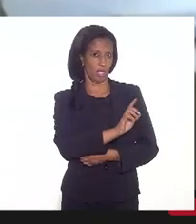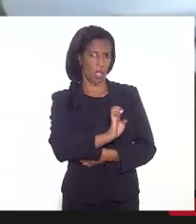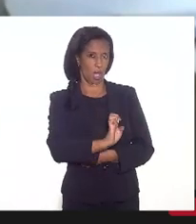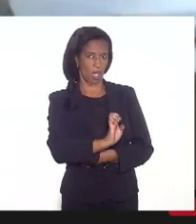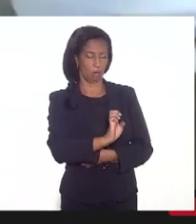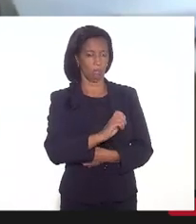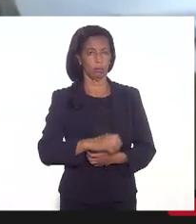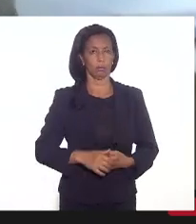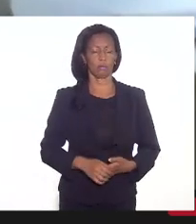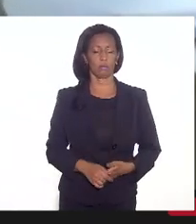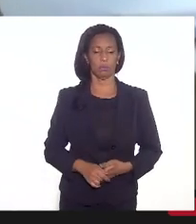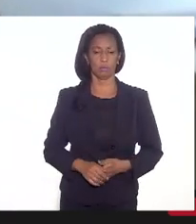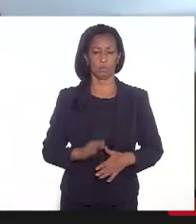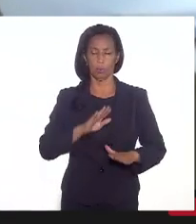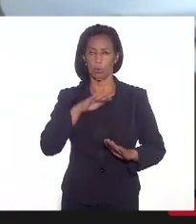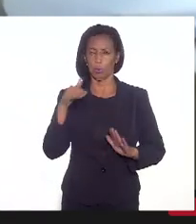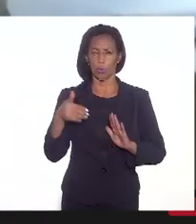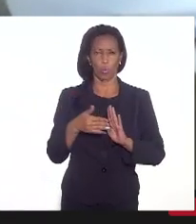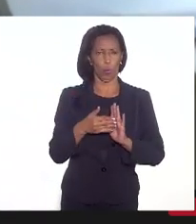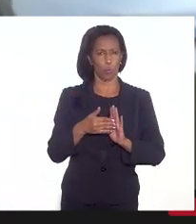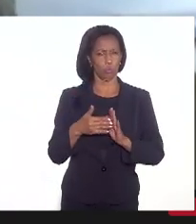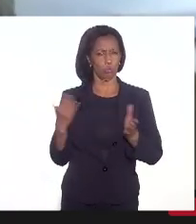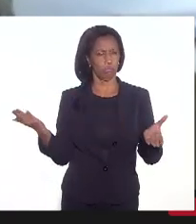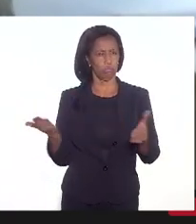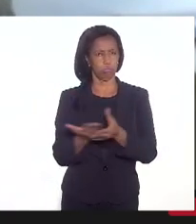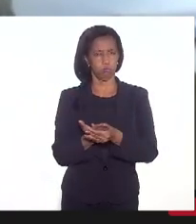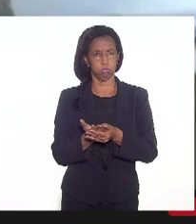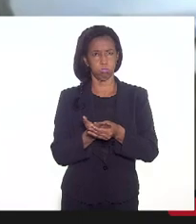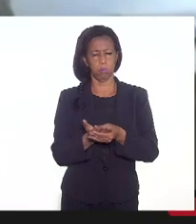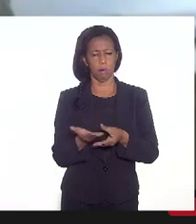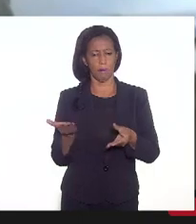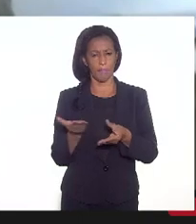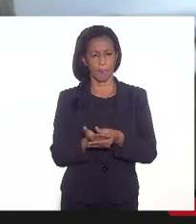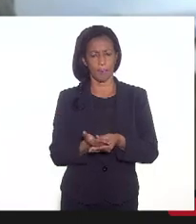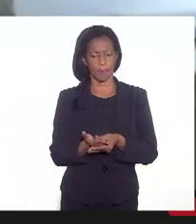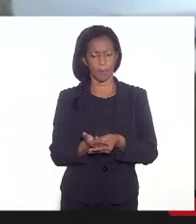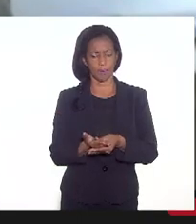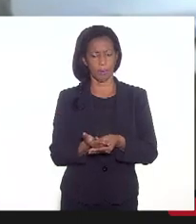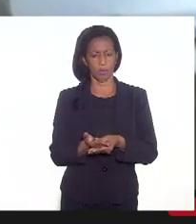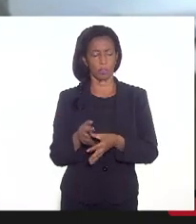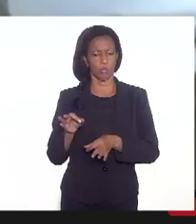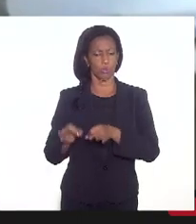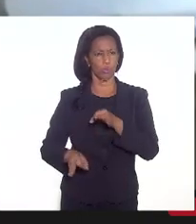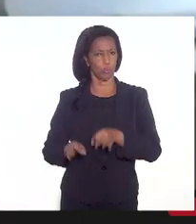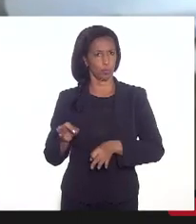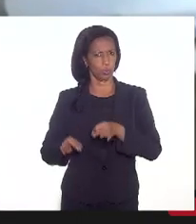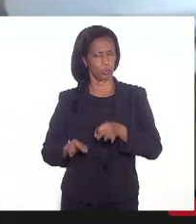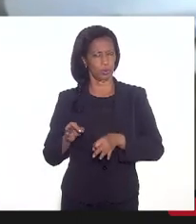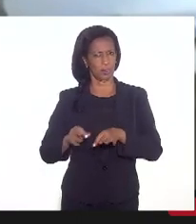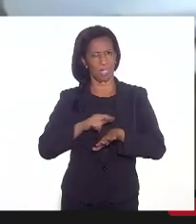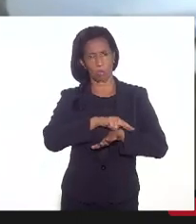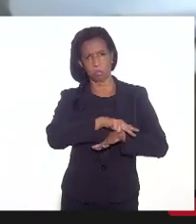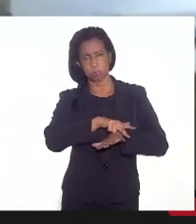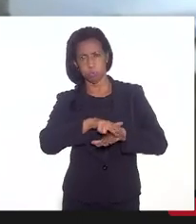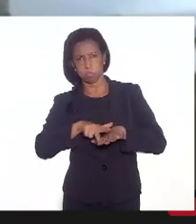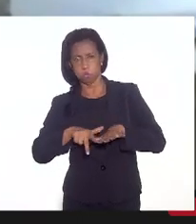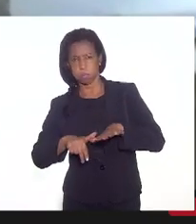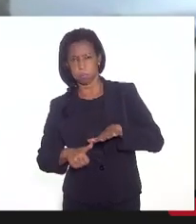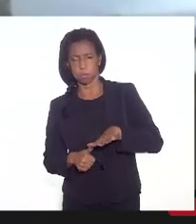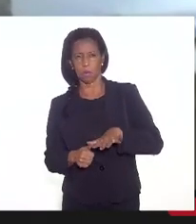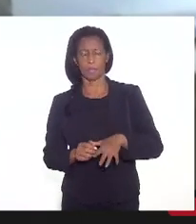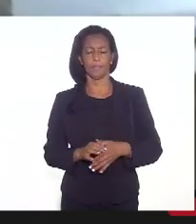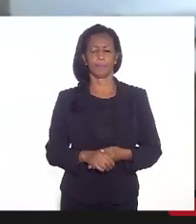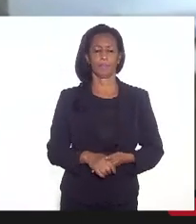todos os processos judiciais com as suas diversas instâncias